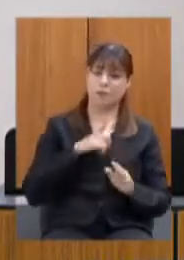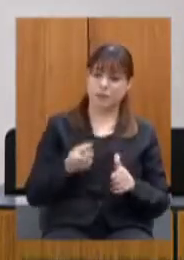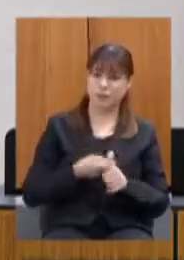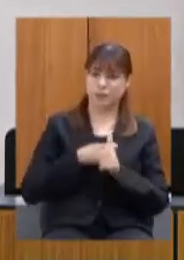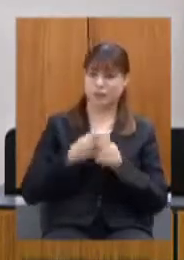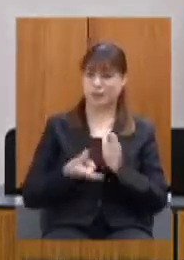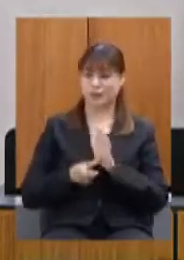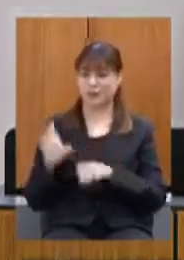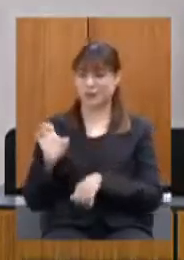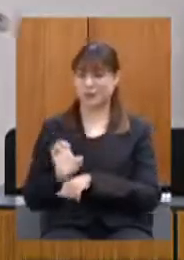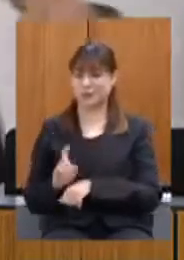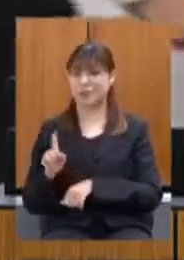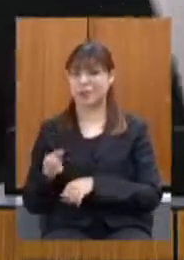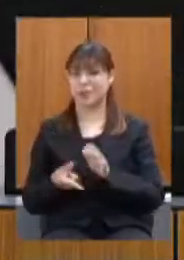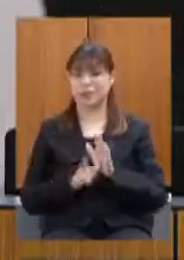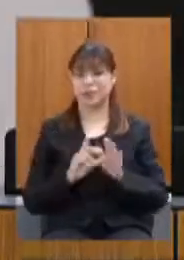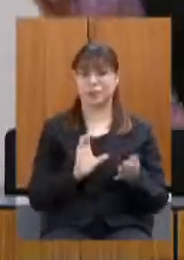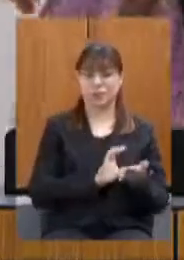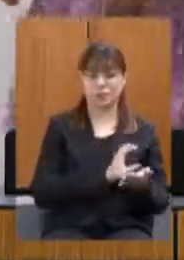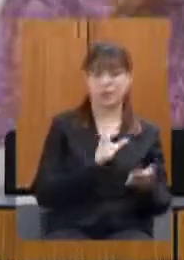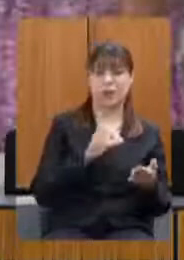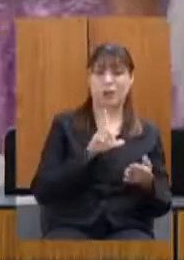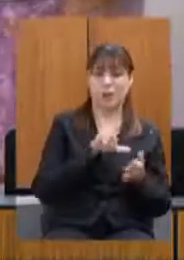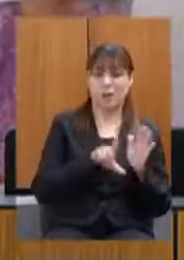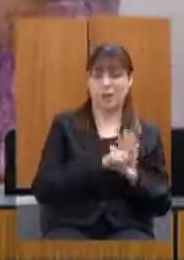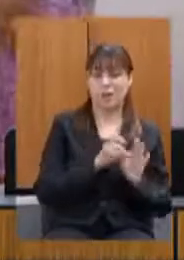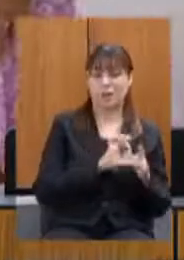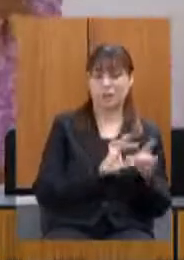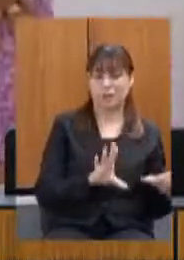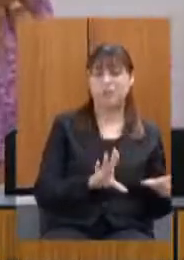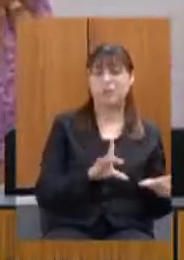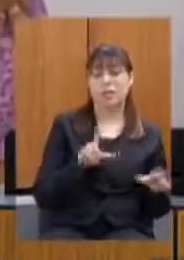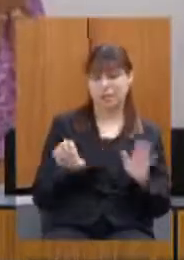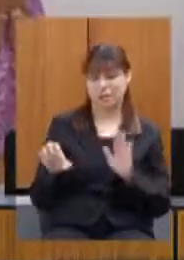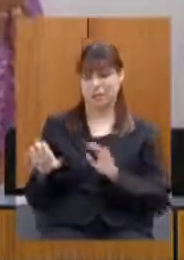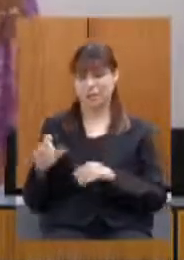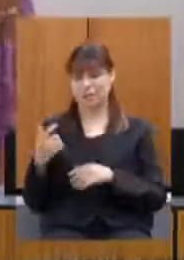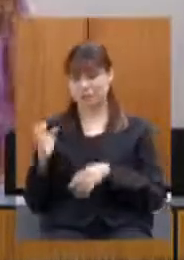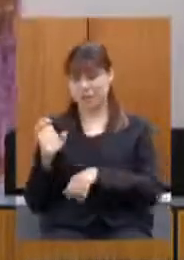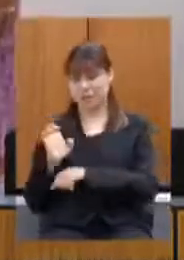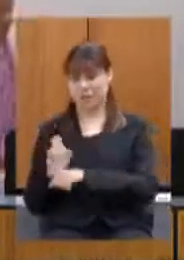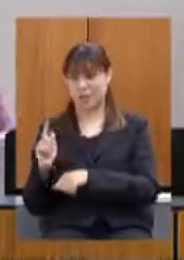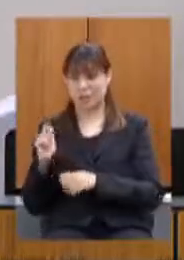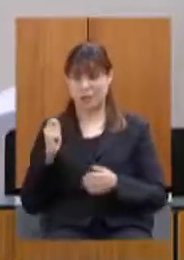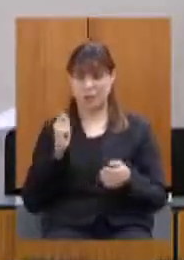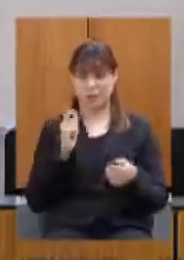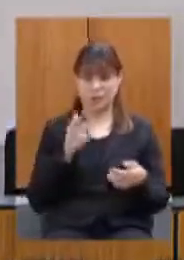ele receber o valor da lei o estado fará obrigatoriamente a compensação de débitos